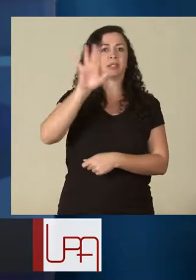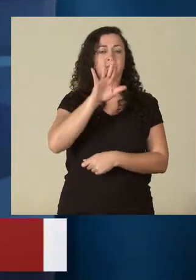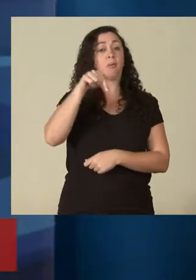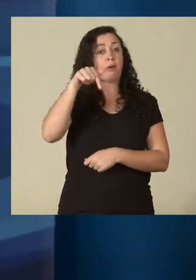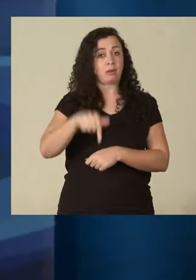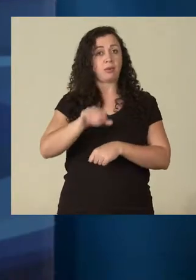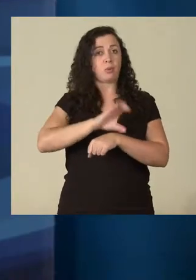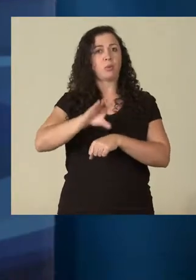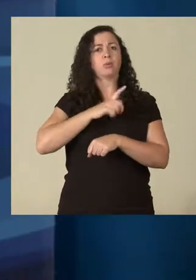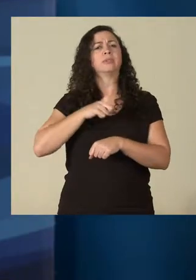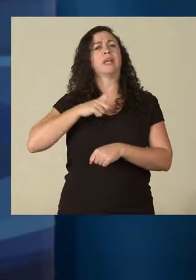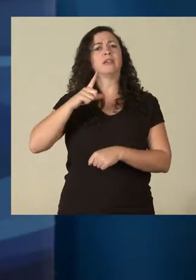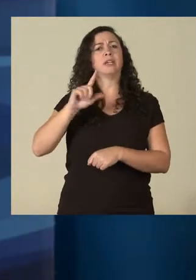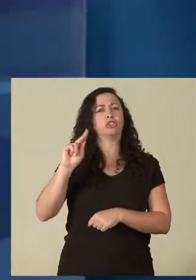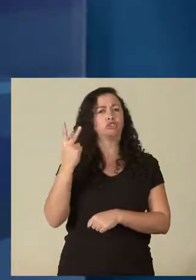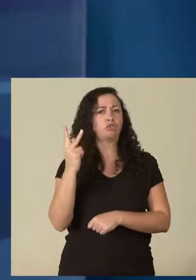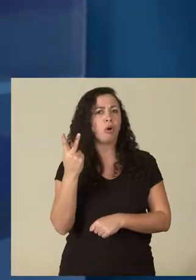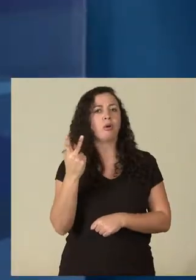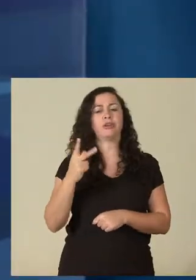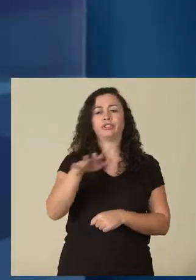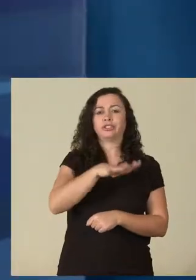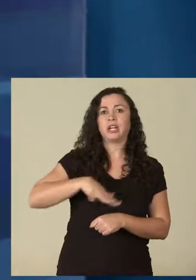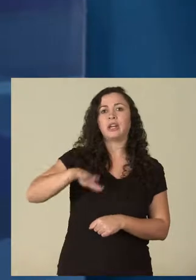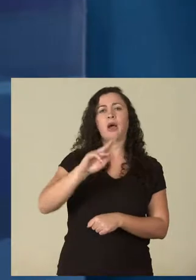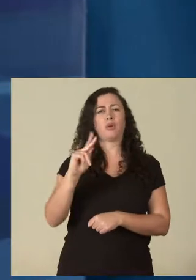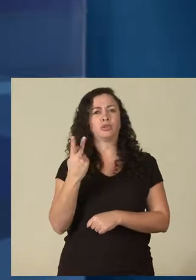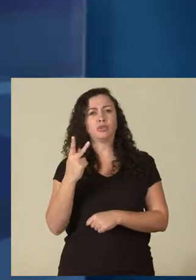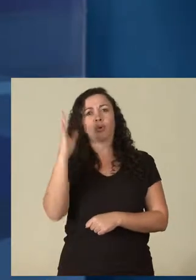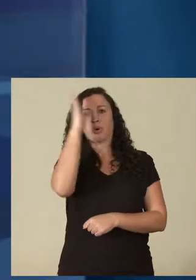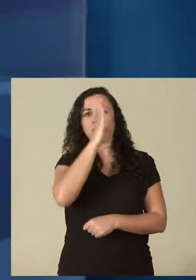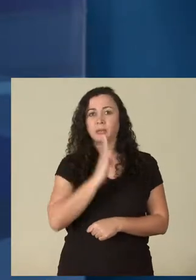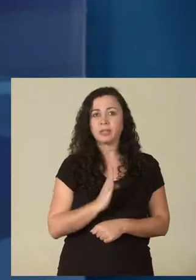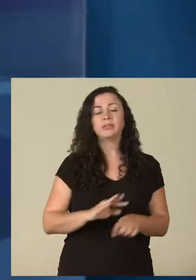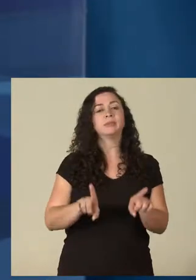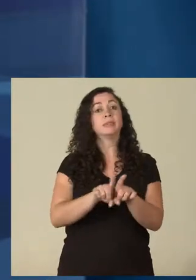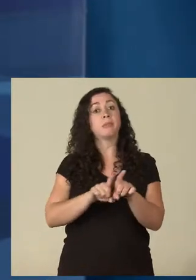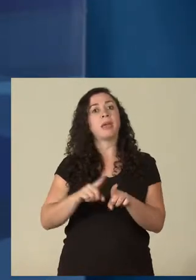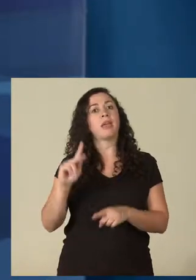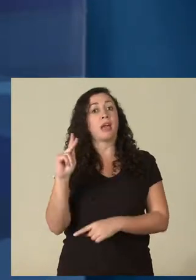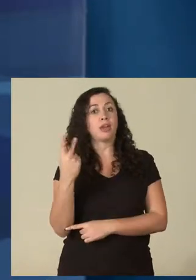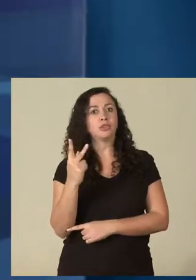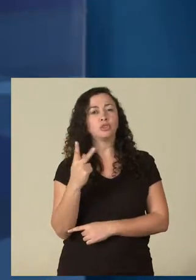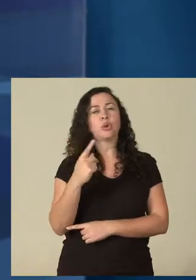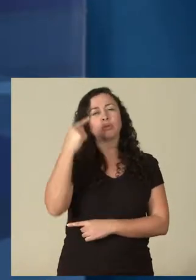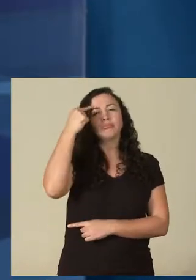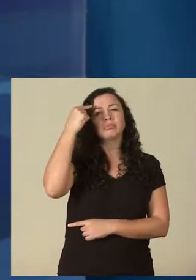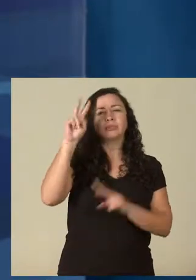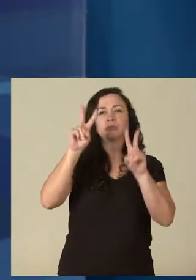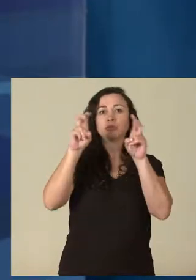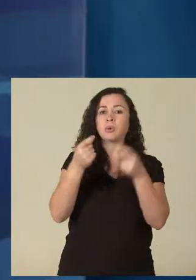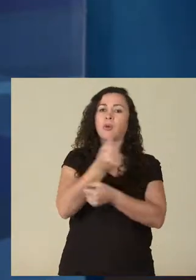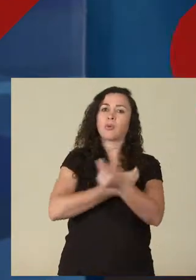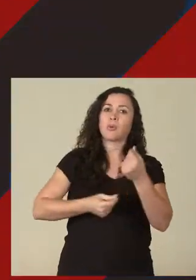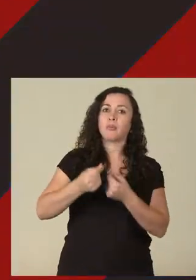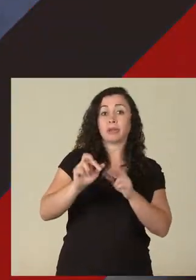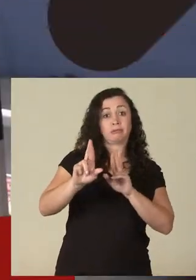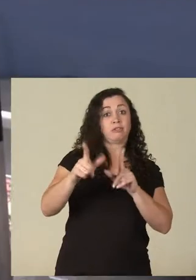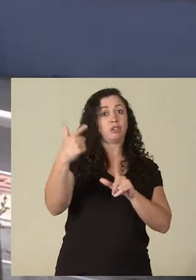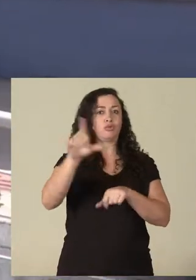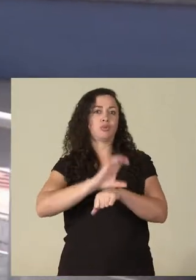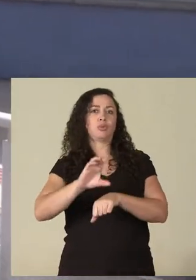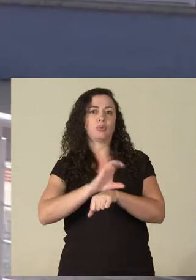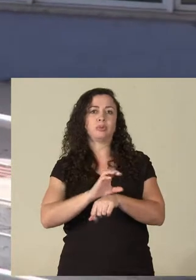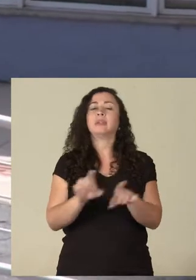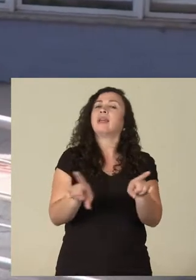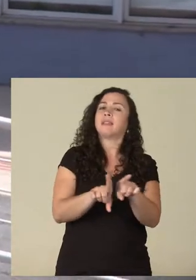carregado em cursos de história, história geral, história do Brasil, história do pensamento econômico. Isso difere de outros cursos de economia por aí e